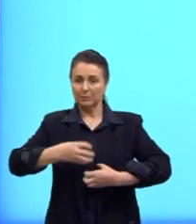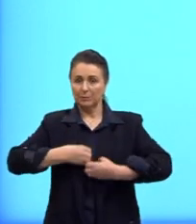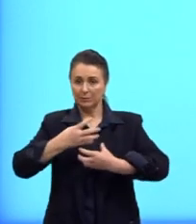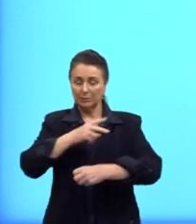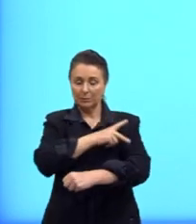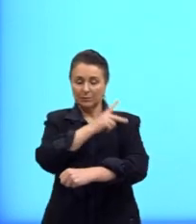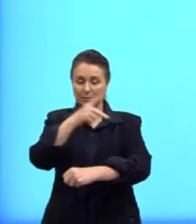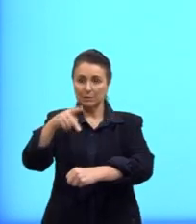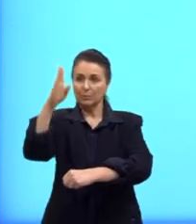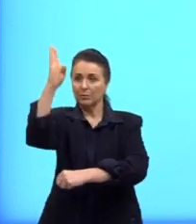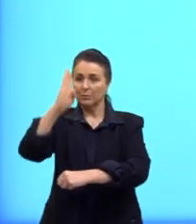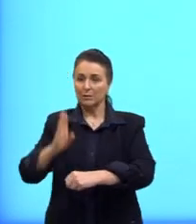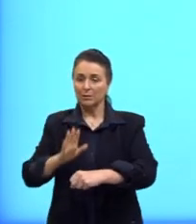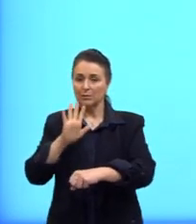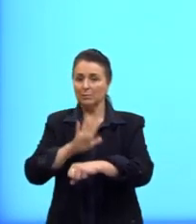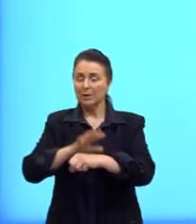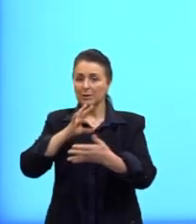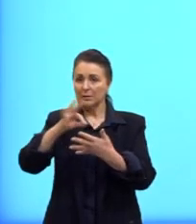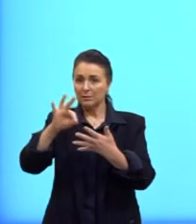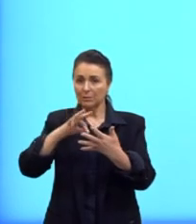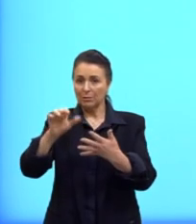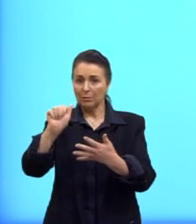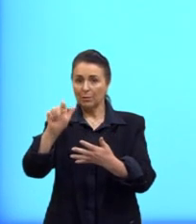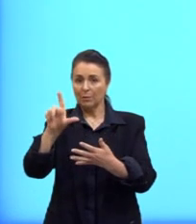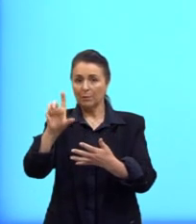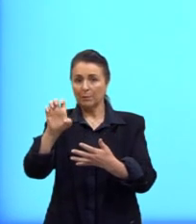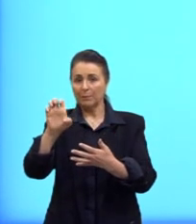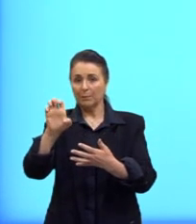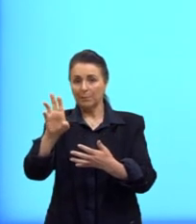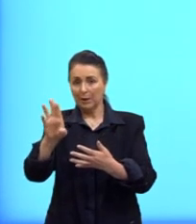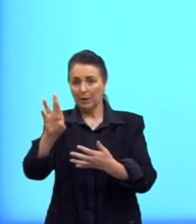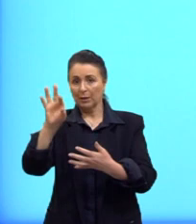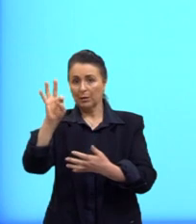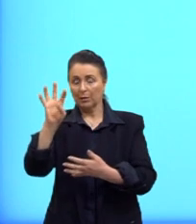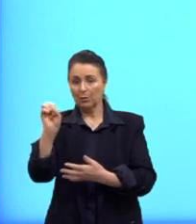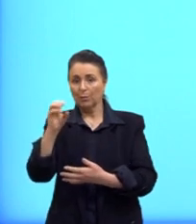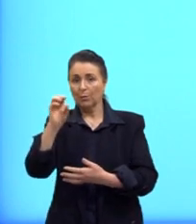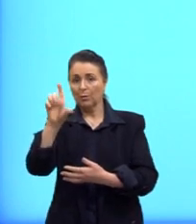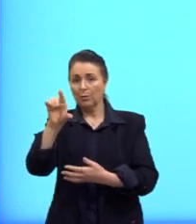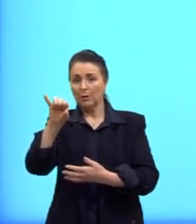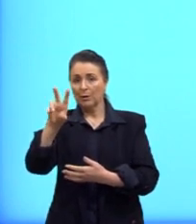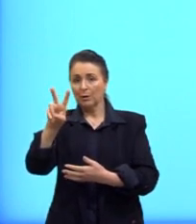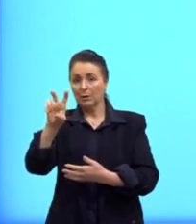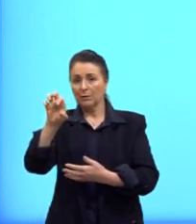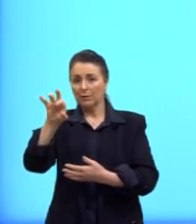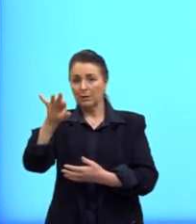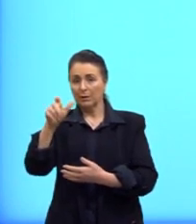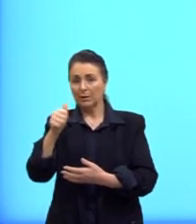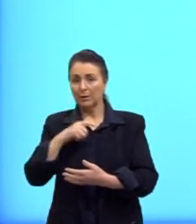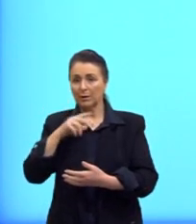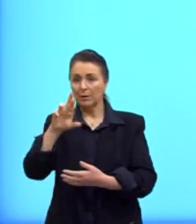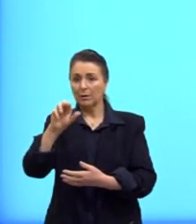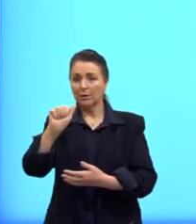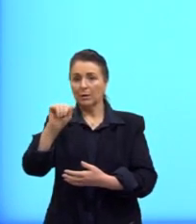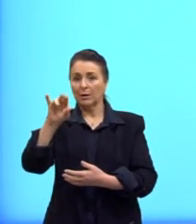brasileiros de maior destaque, que é o Alberto de Oliveira, olha que bigode bonito que esse rapaz tem. Raimundo Correia, também com a sua